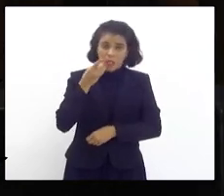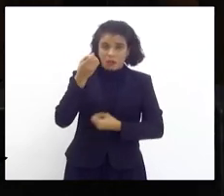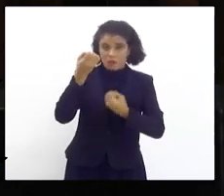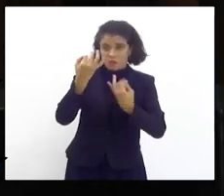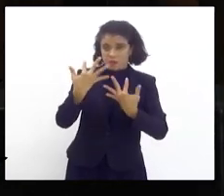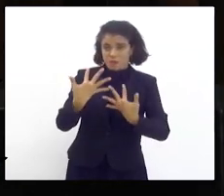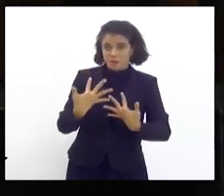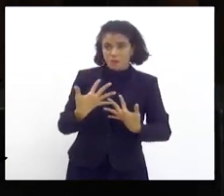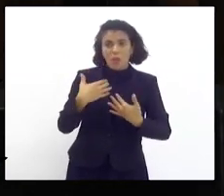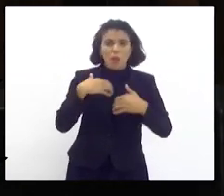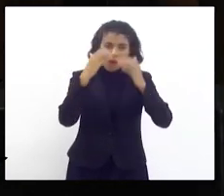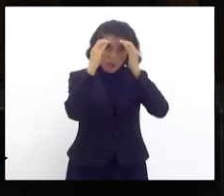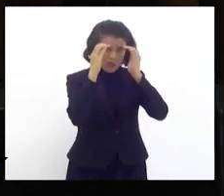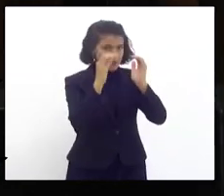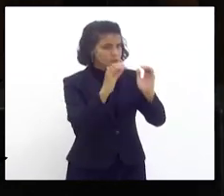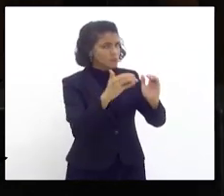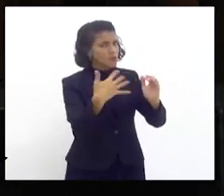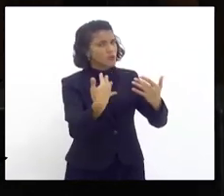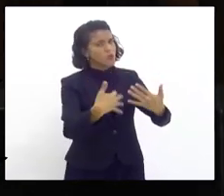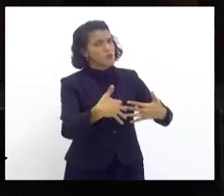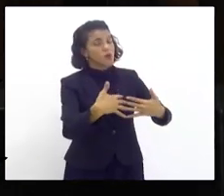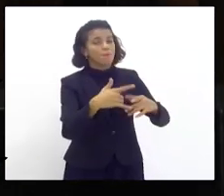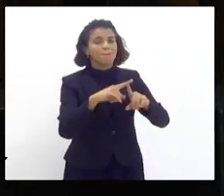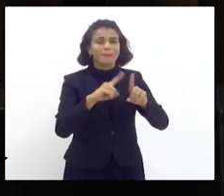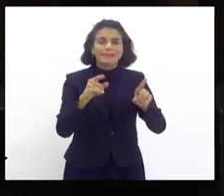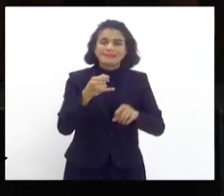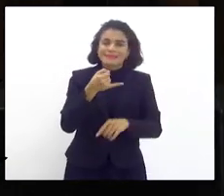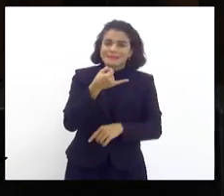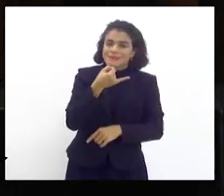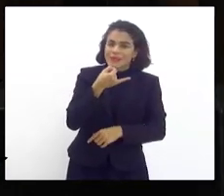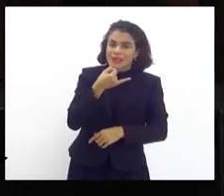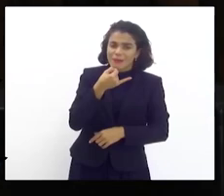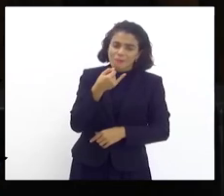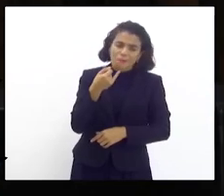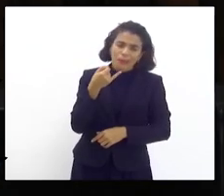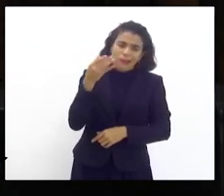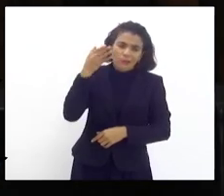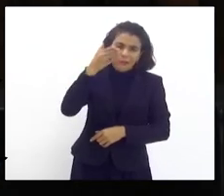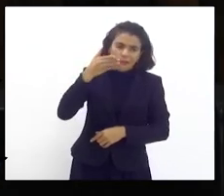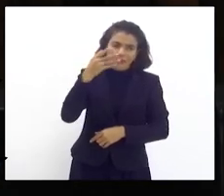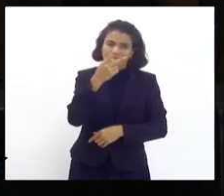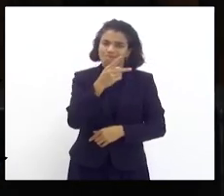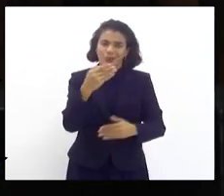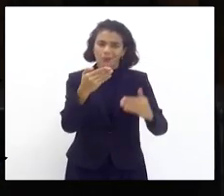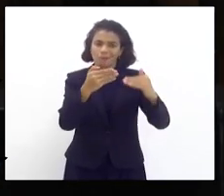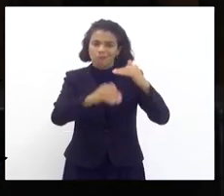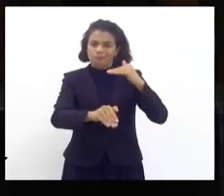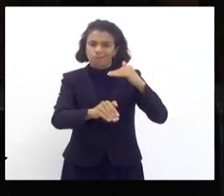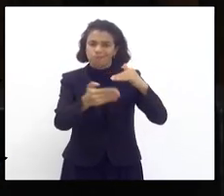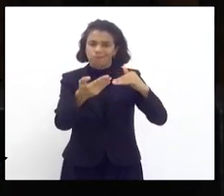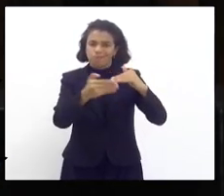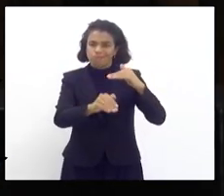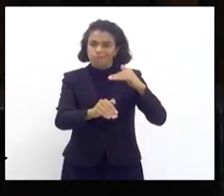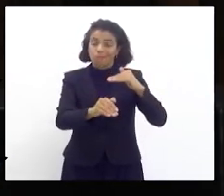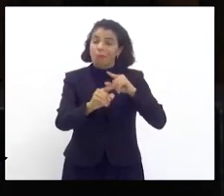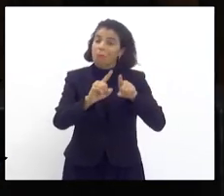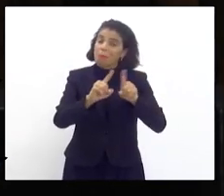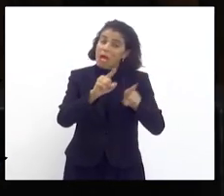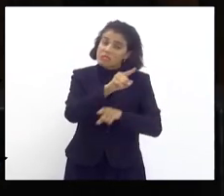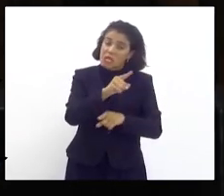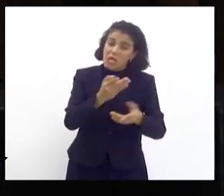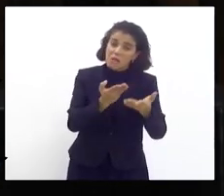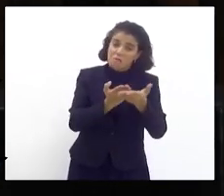deputado que eu tenho muito respeito, aliás, infelizmente, algumas falas ontem, eu não concordo, mas ele foi